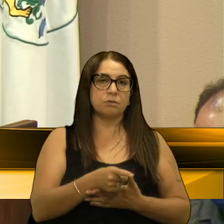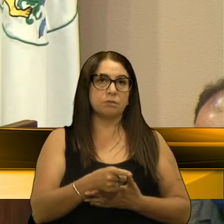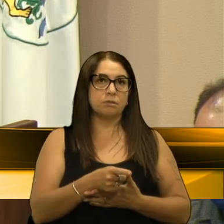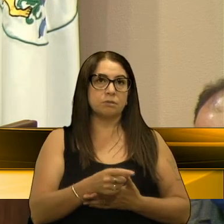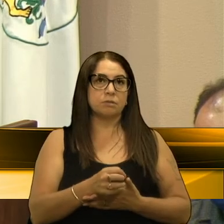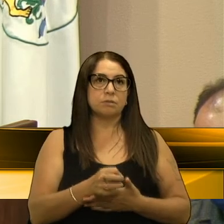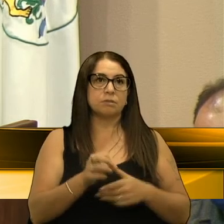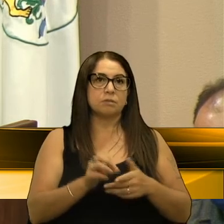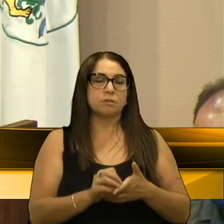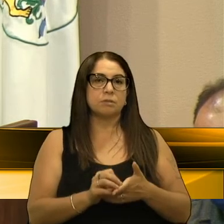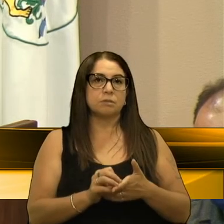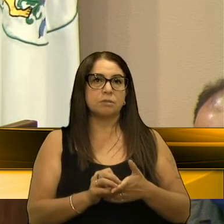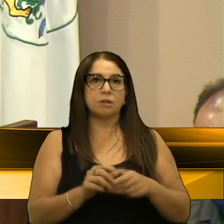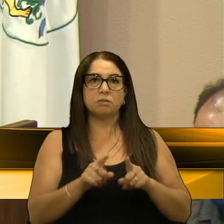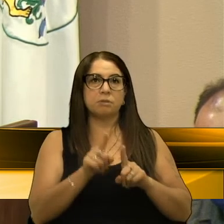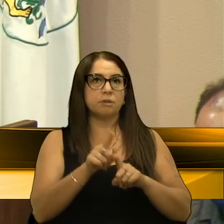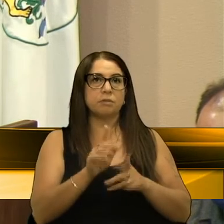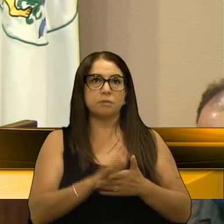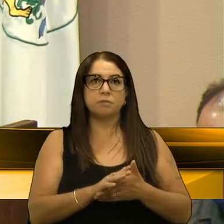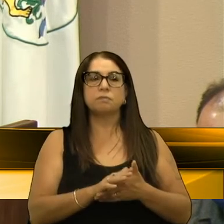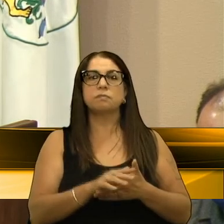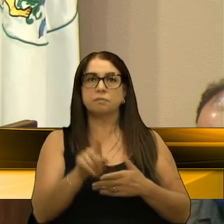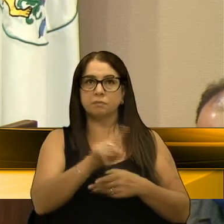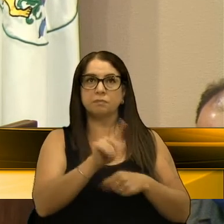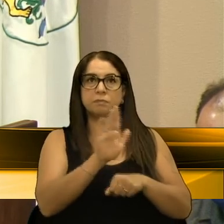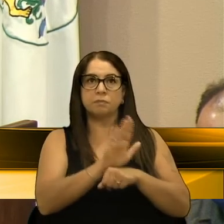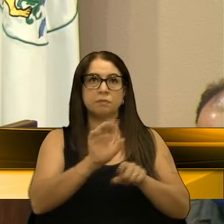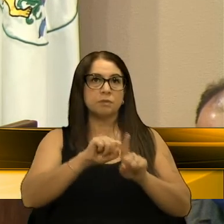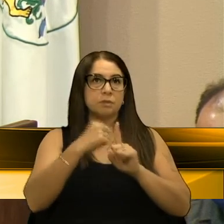gente realmente consiga fazer um trabalho em prol da sociedade. Muito obrigado.